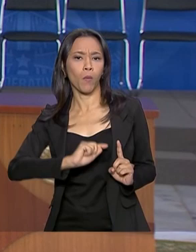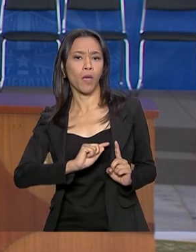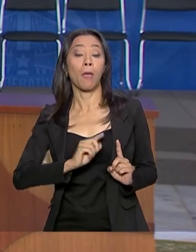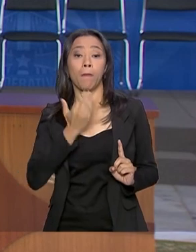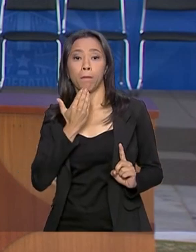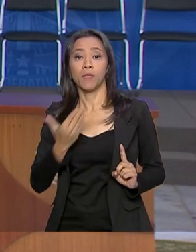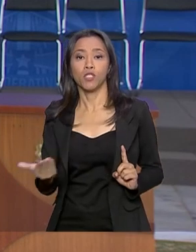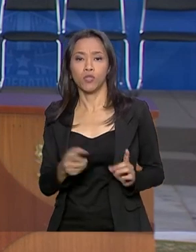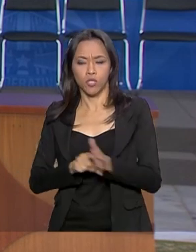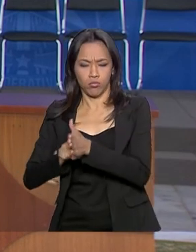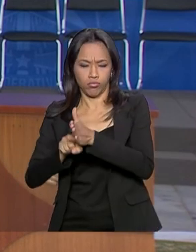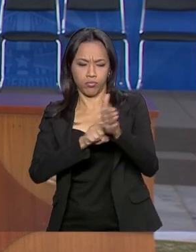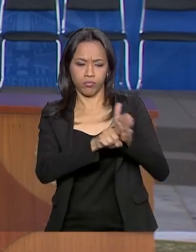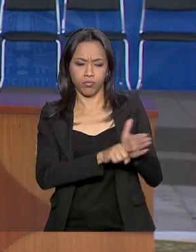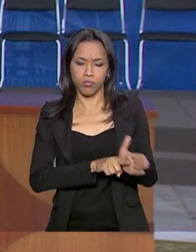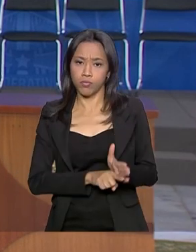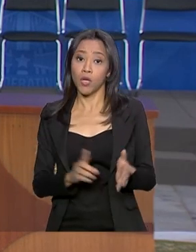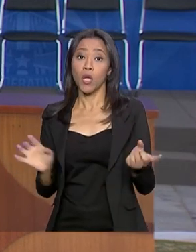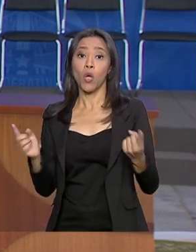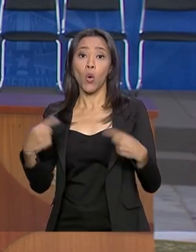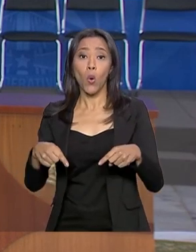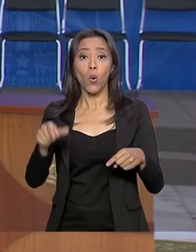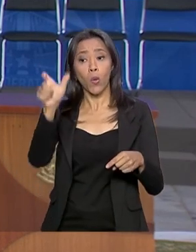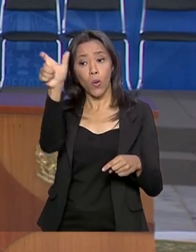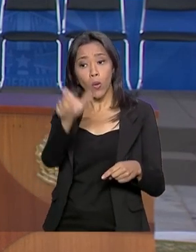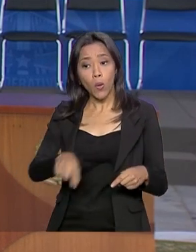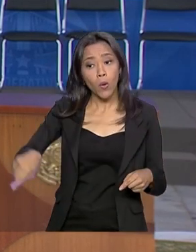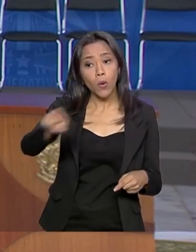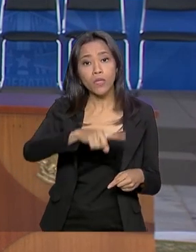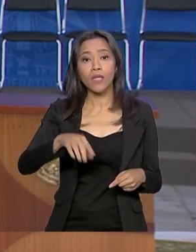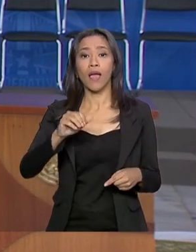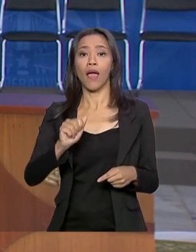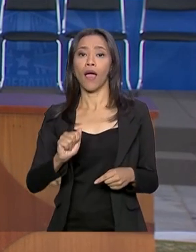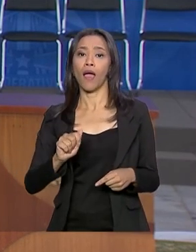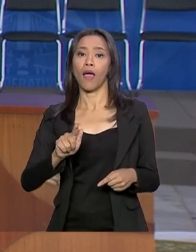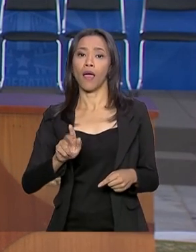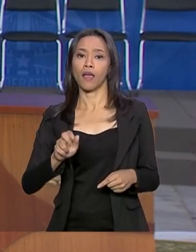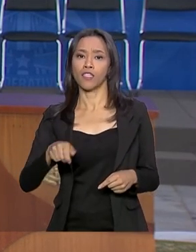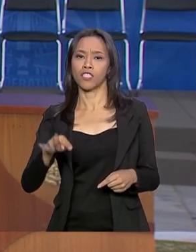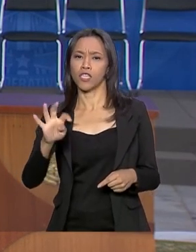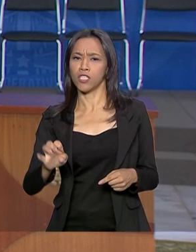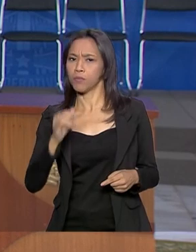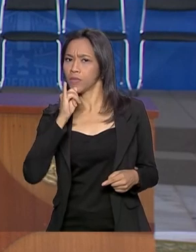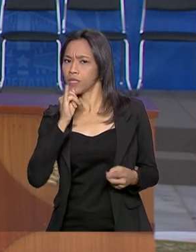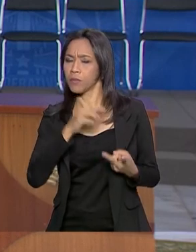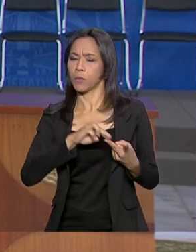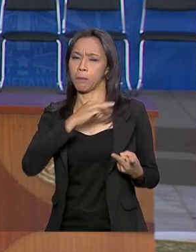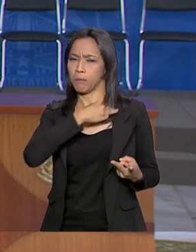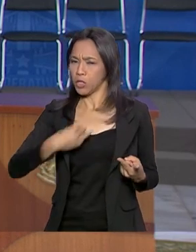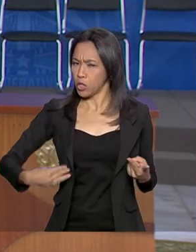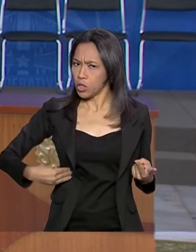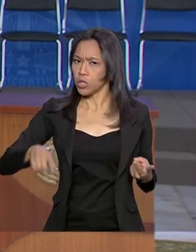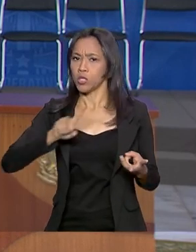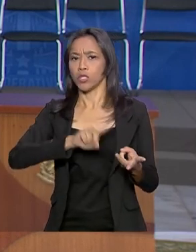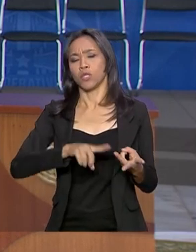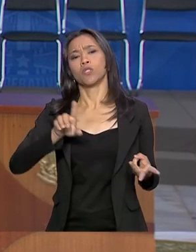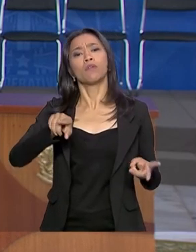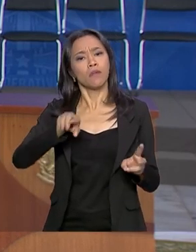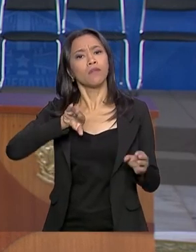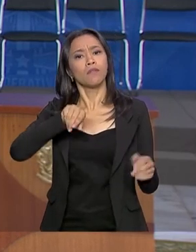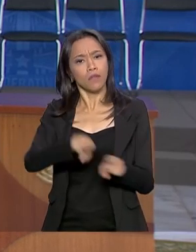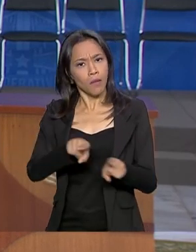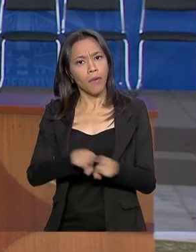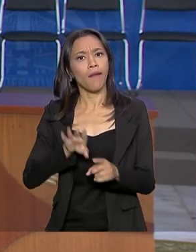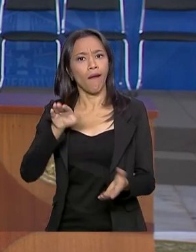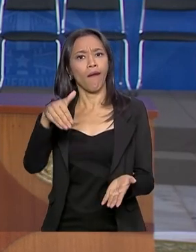investigação contra agentes públicos que tenham foro privilegiado, como ministros de Estado, parlamentares e até o presidente